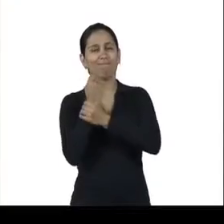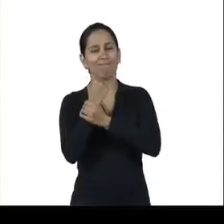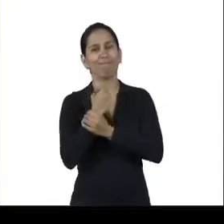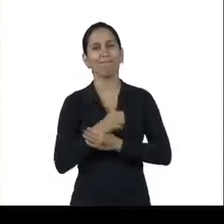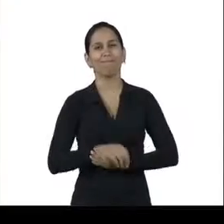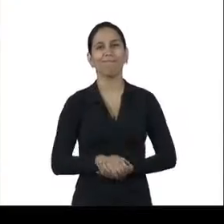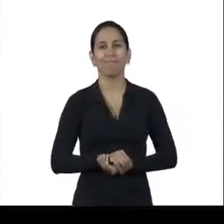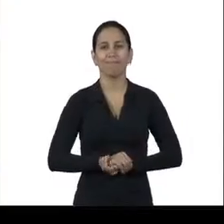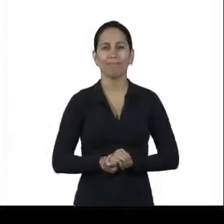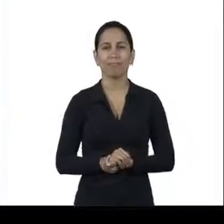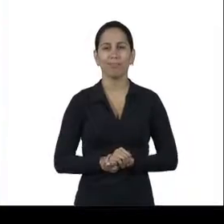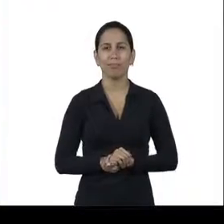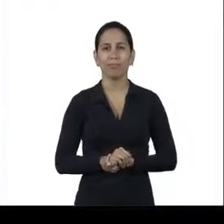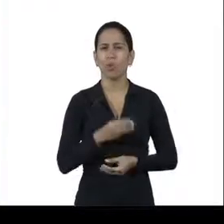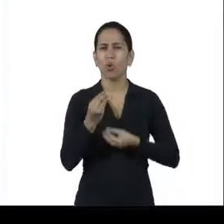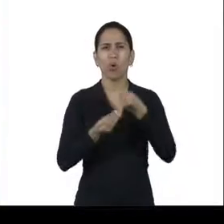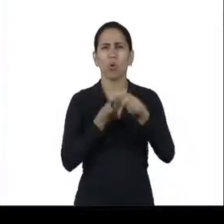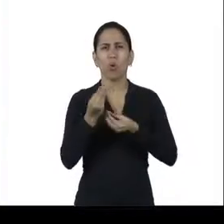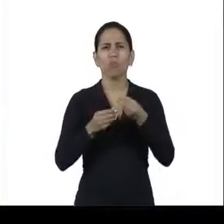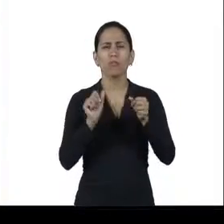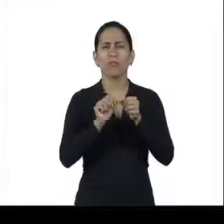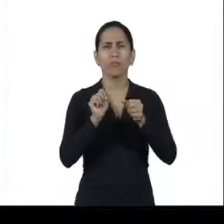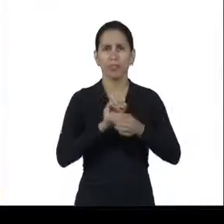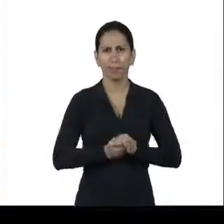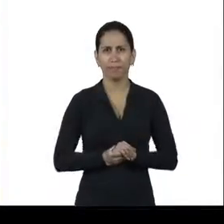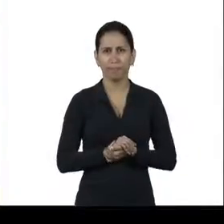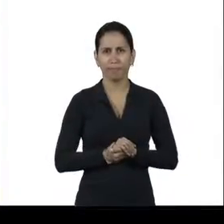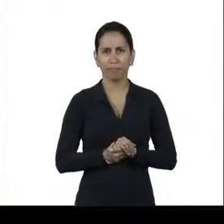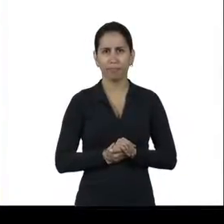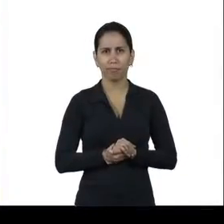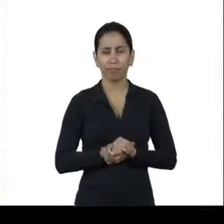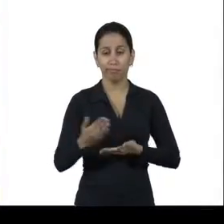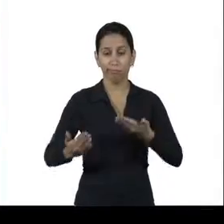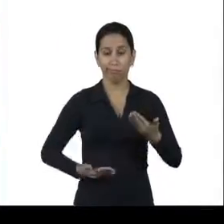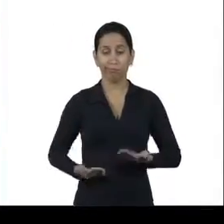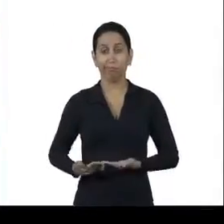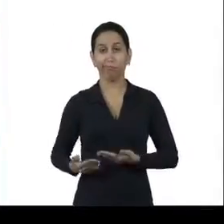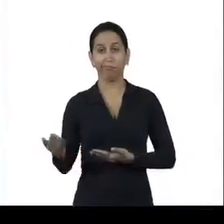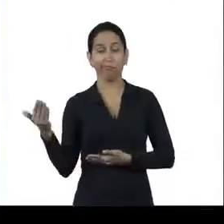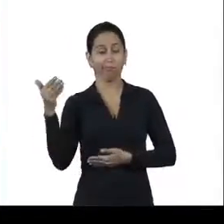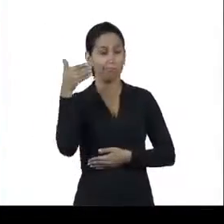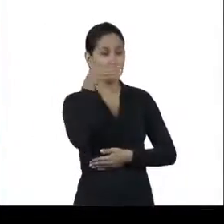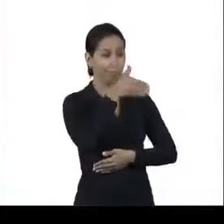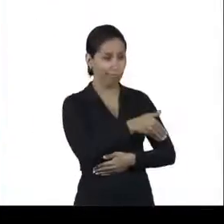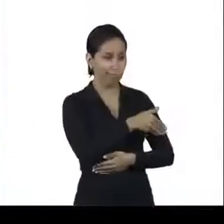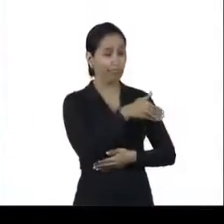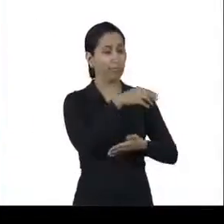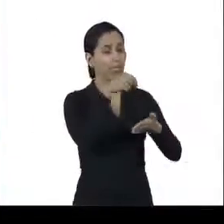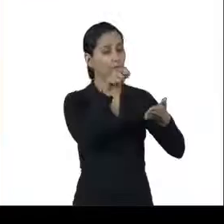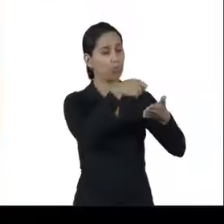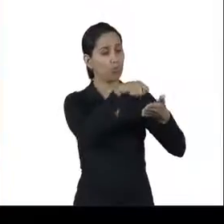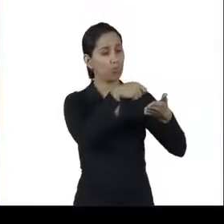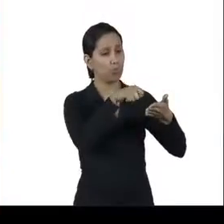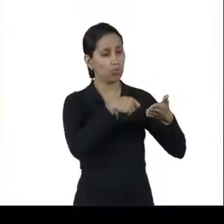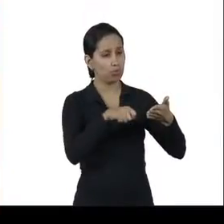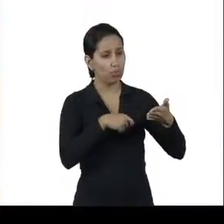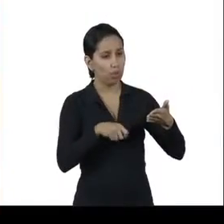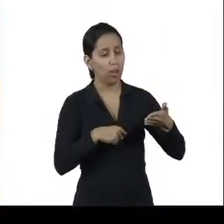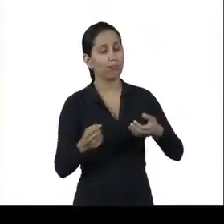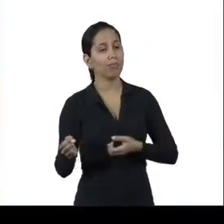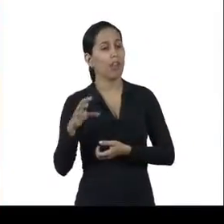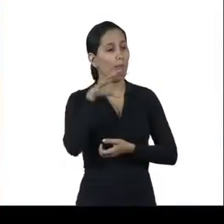O controle é feito assim. O trabalhador assina uma ficha de entrega de EPIs e confirma o recebimento e a devolução dos equipamentos.